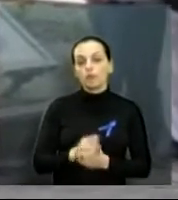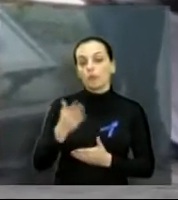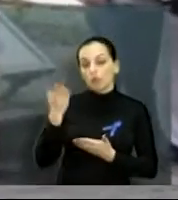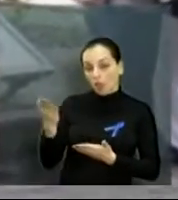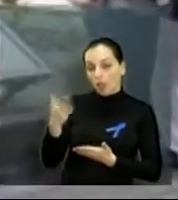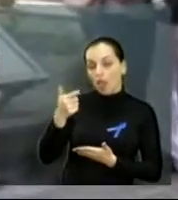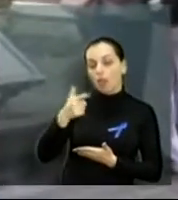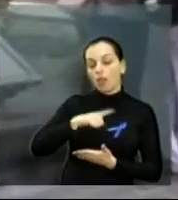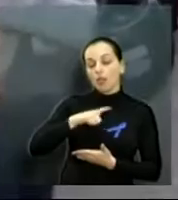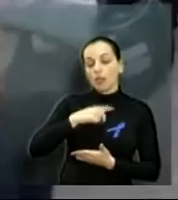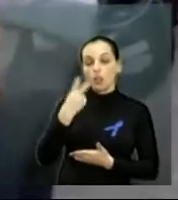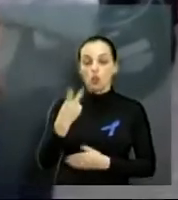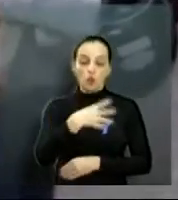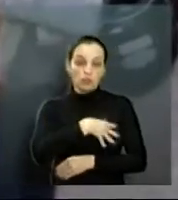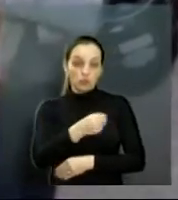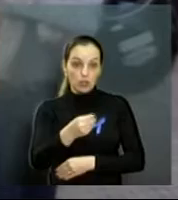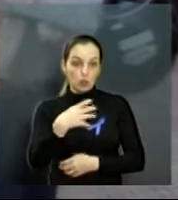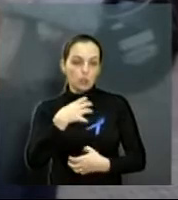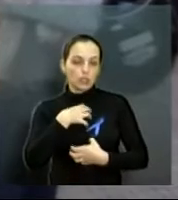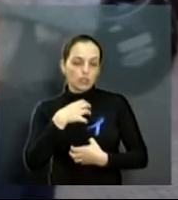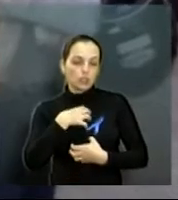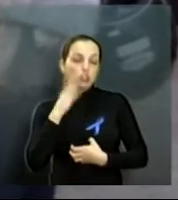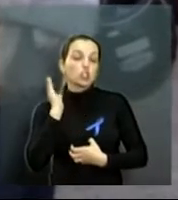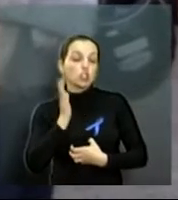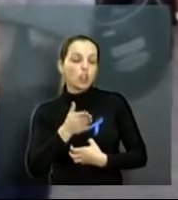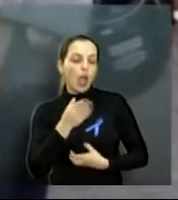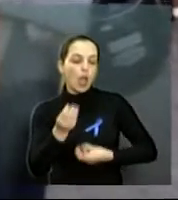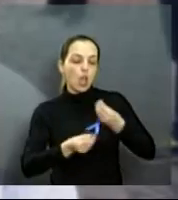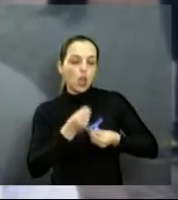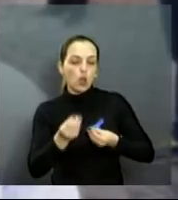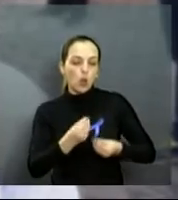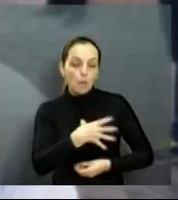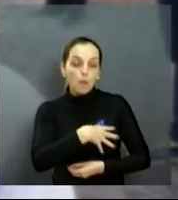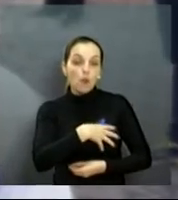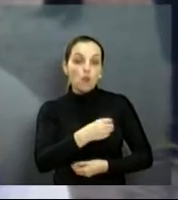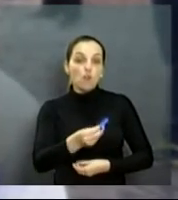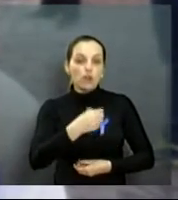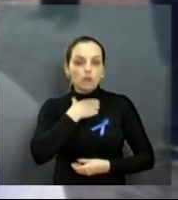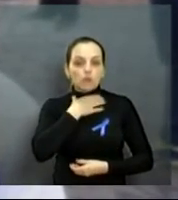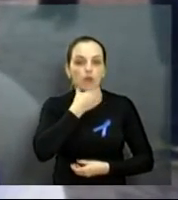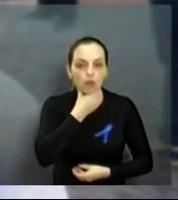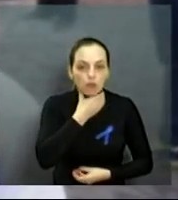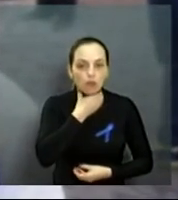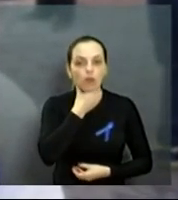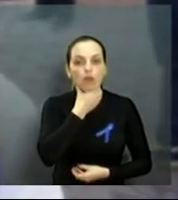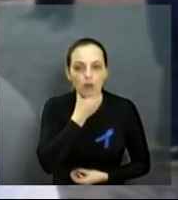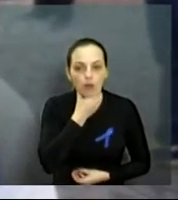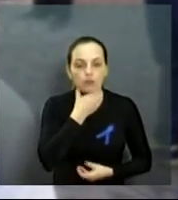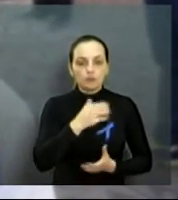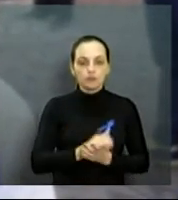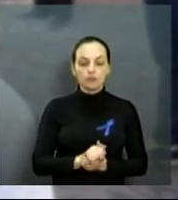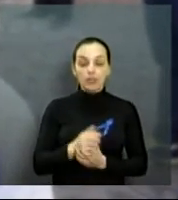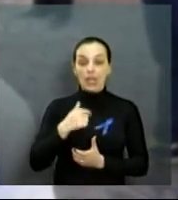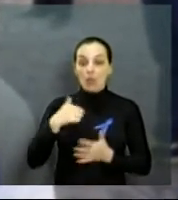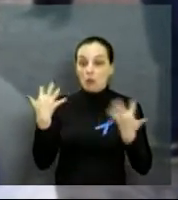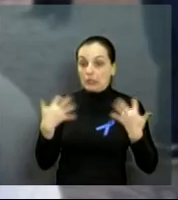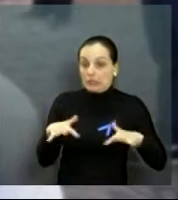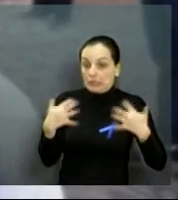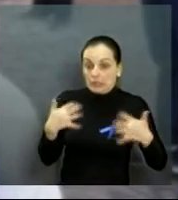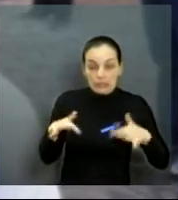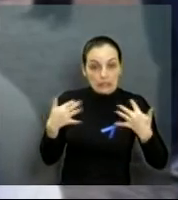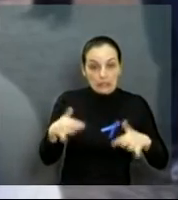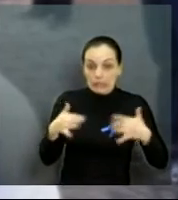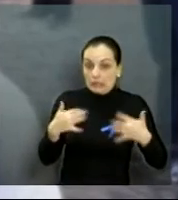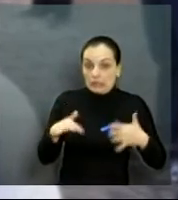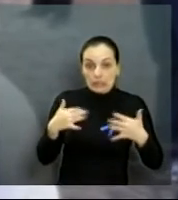crianças e já sentiu na pele o que é ter um filho afogado. Fiquei desesperada e meu parente que socorreu ela.